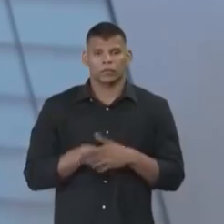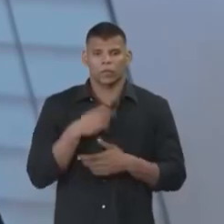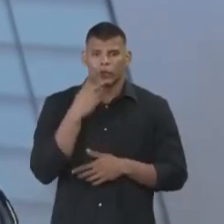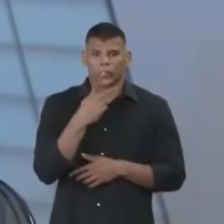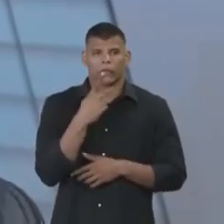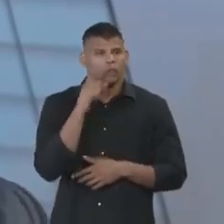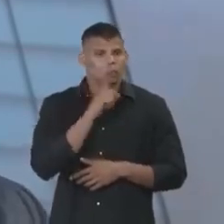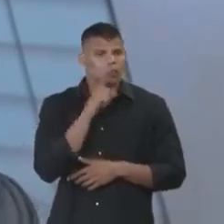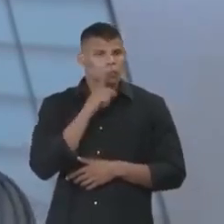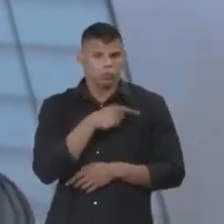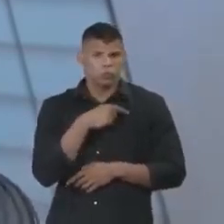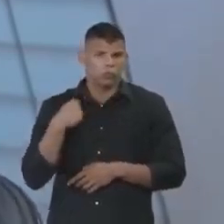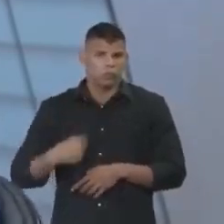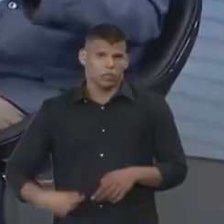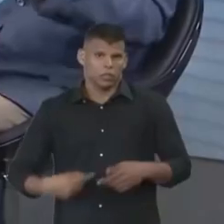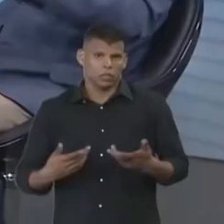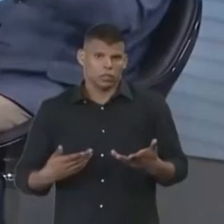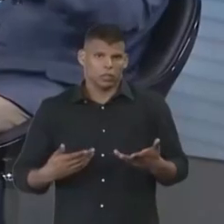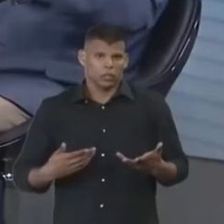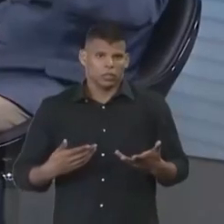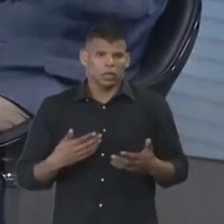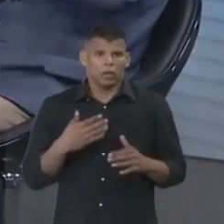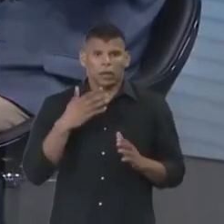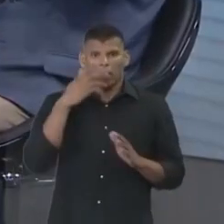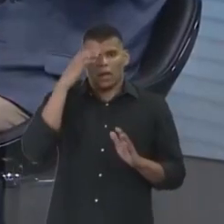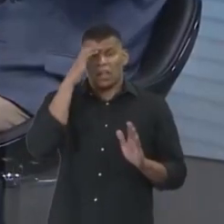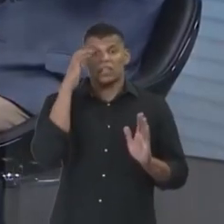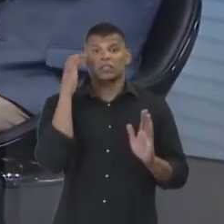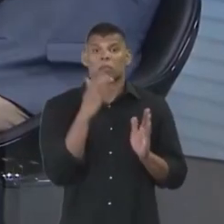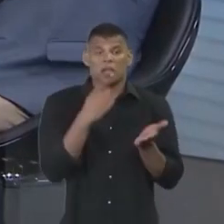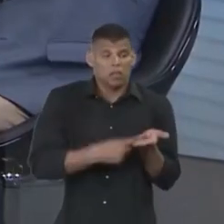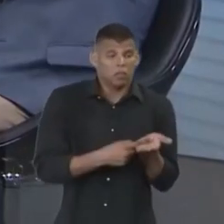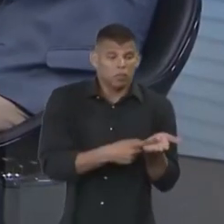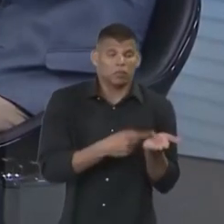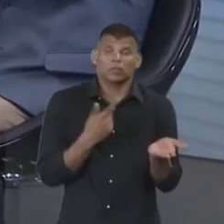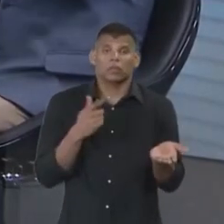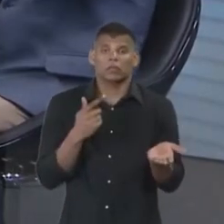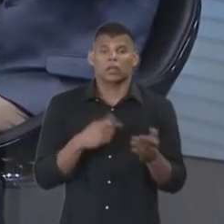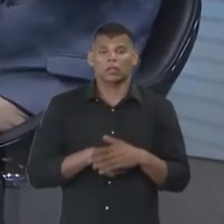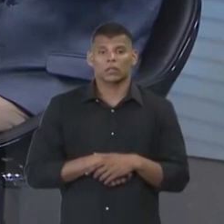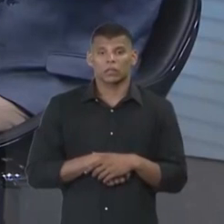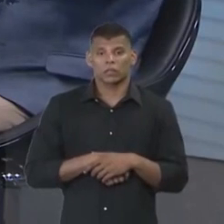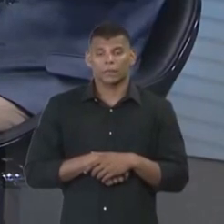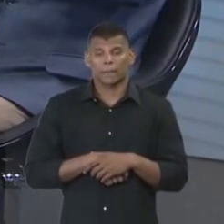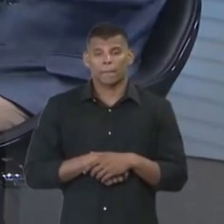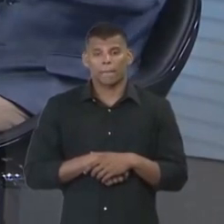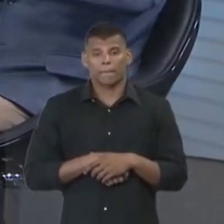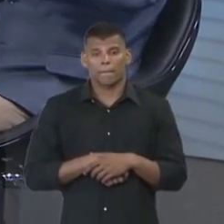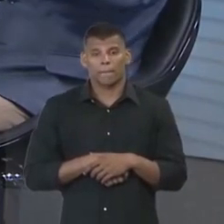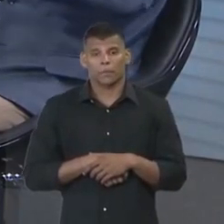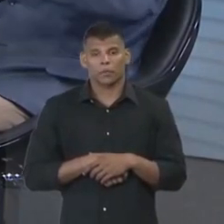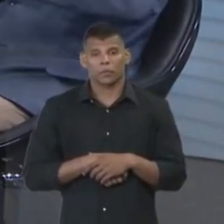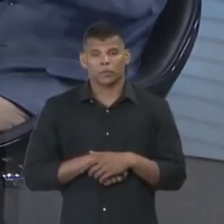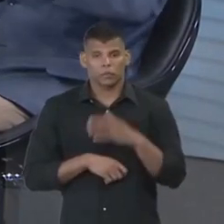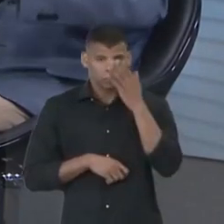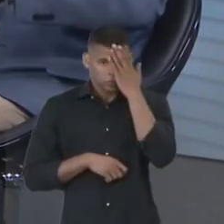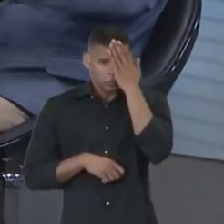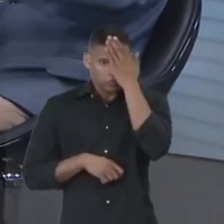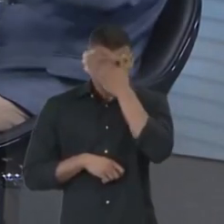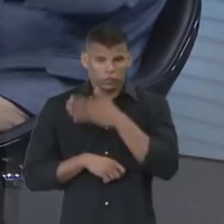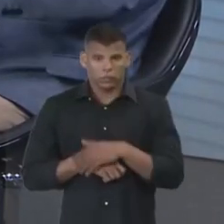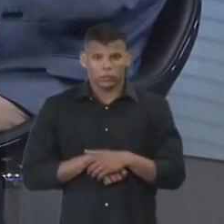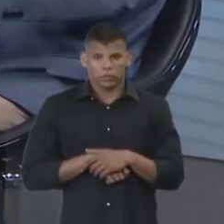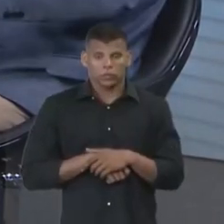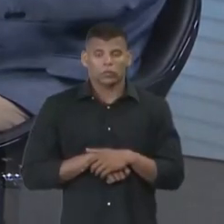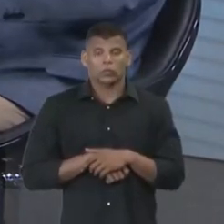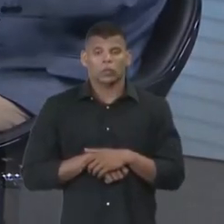Unidos e a China, porque eles não cumprem, eles não cumprem, o tratado de Kyoto não foi assinado, e eles colocam sempre